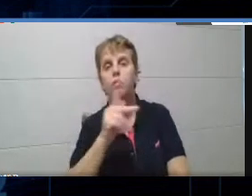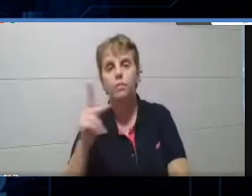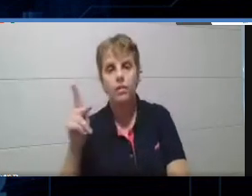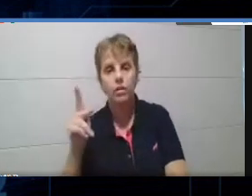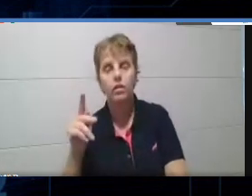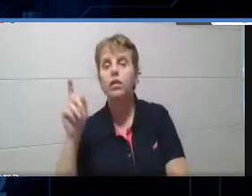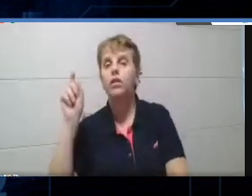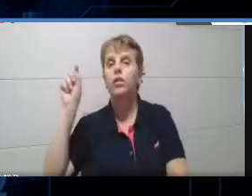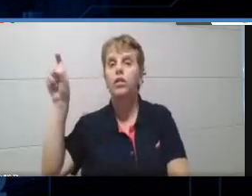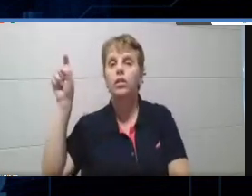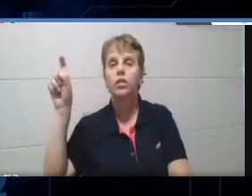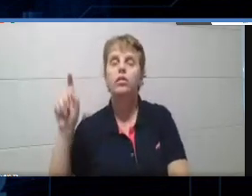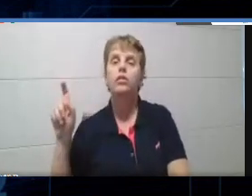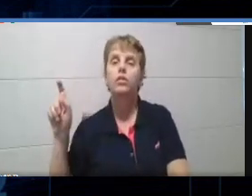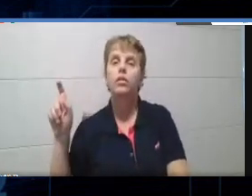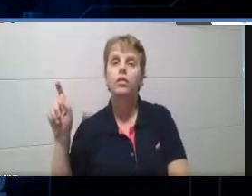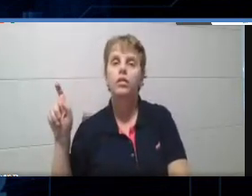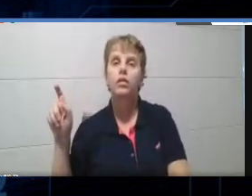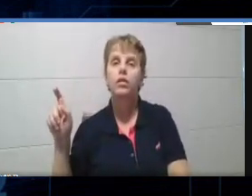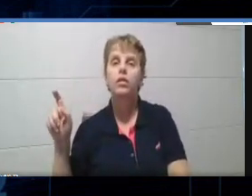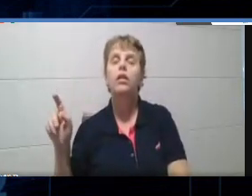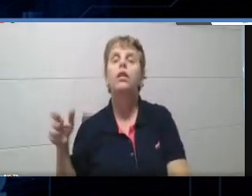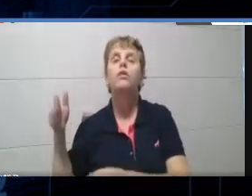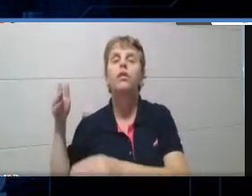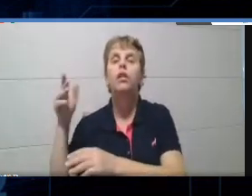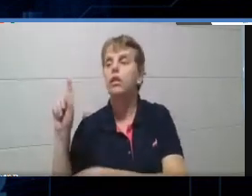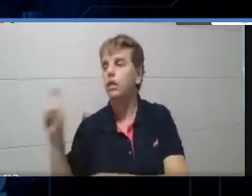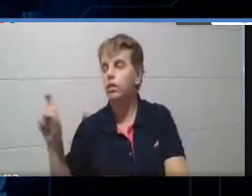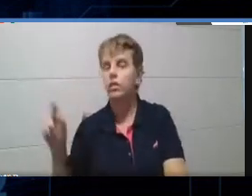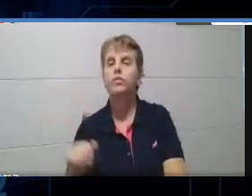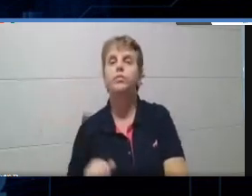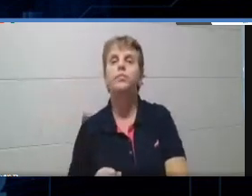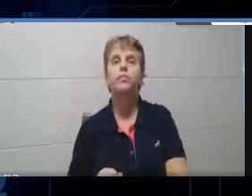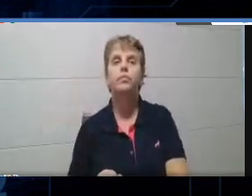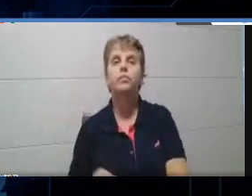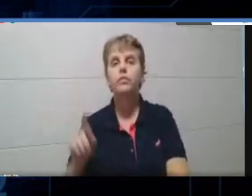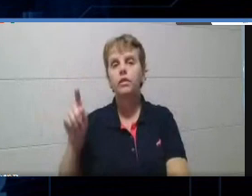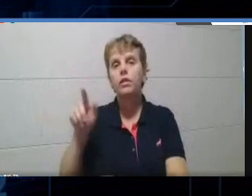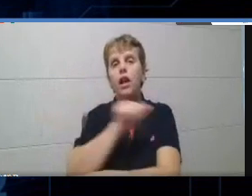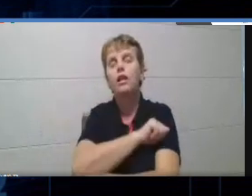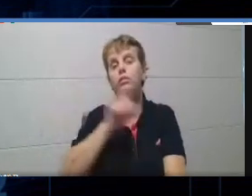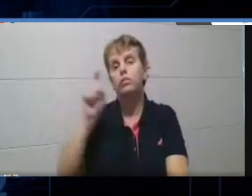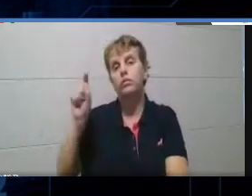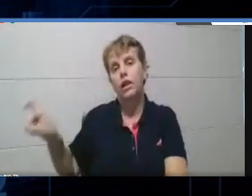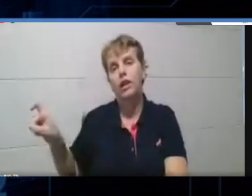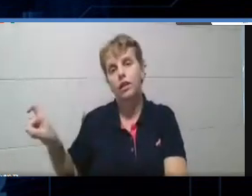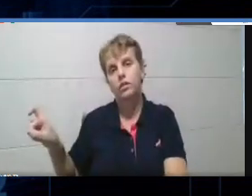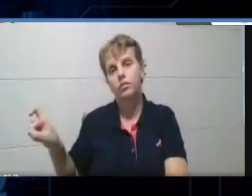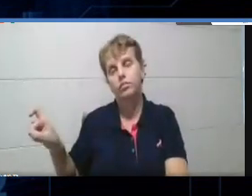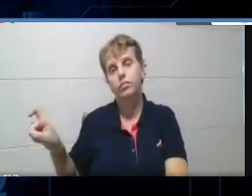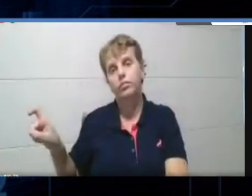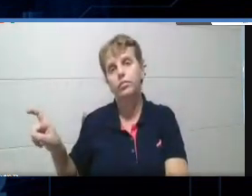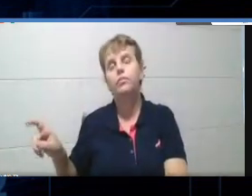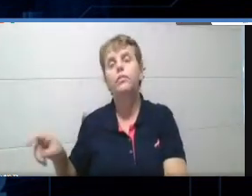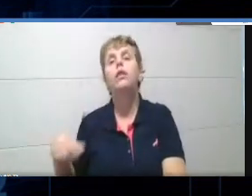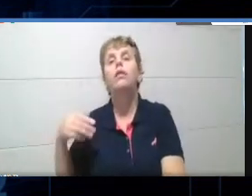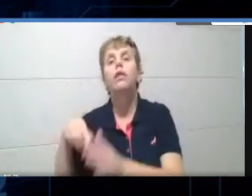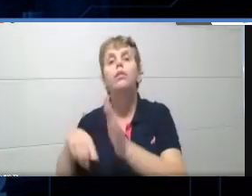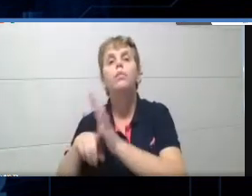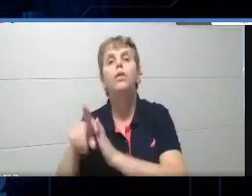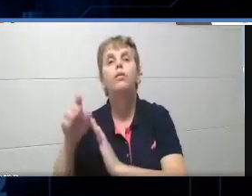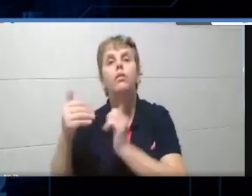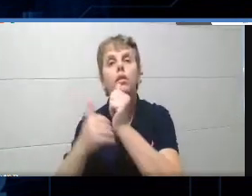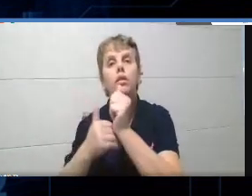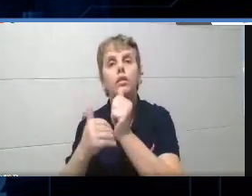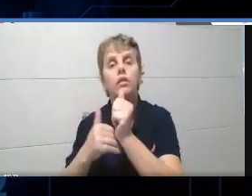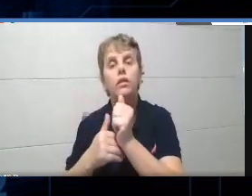opção aqui de baixo, que está escrito Enter Code, tá? Quando eles clicam ali, ele vai pedir, então, para colocar o código, tá? Você